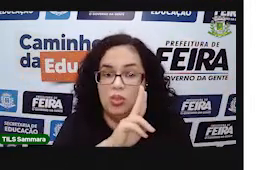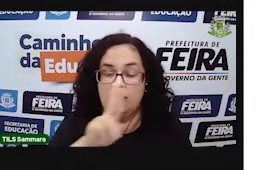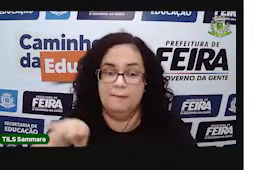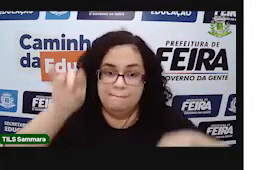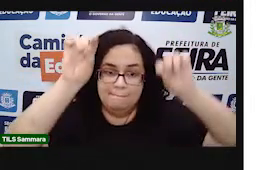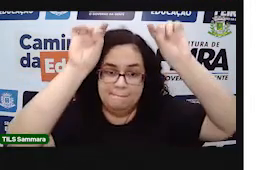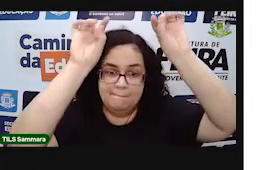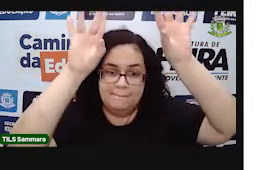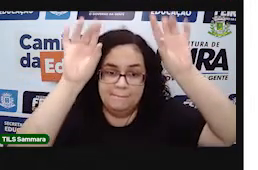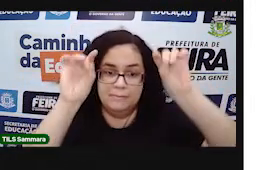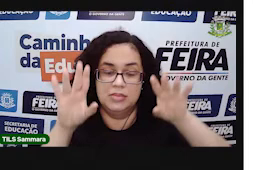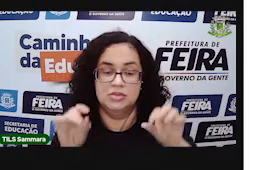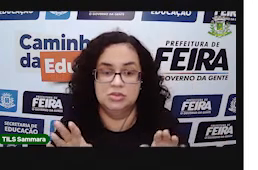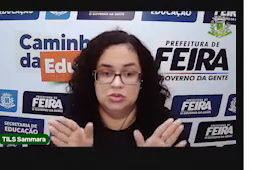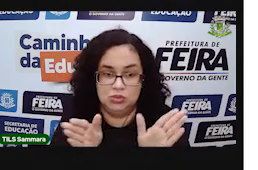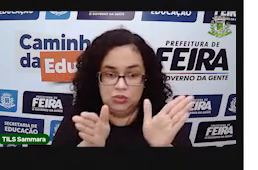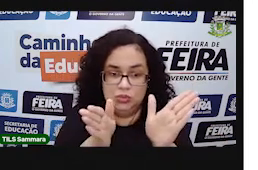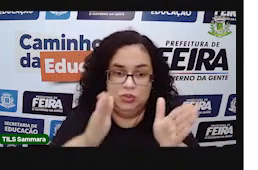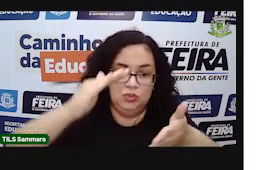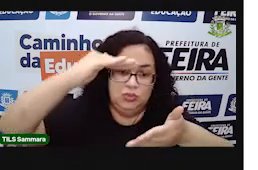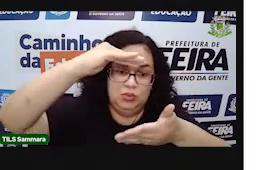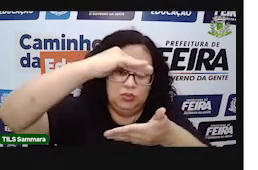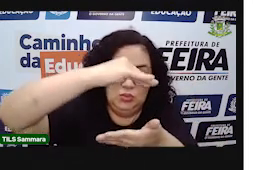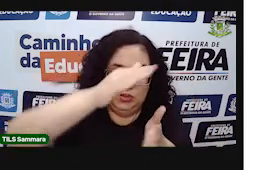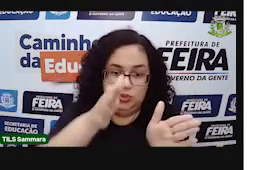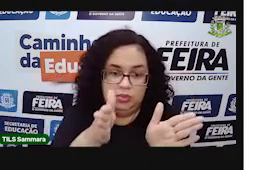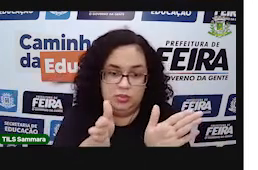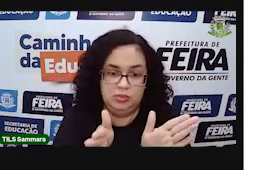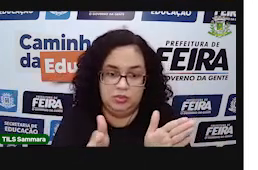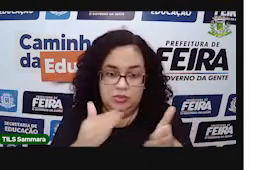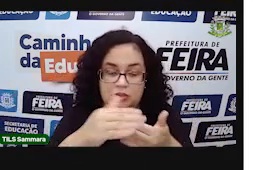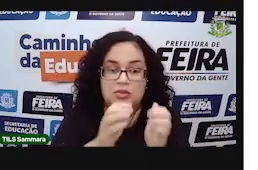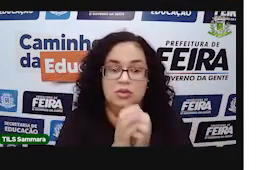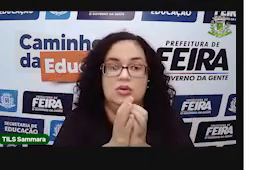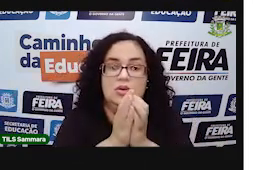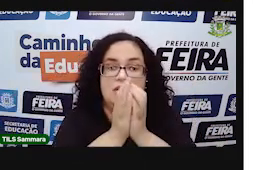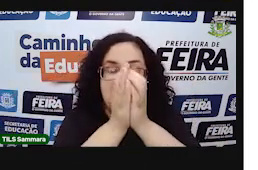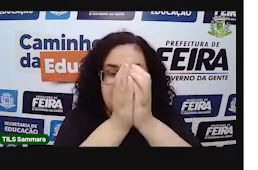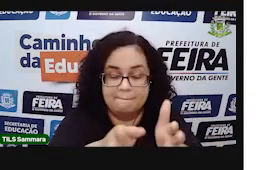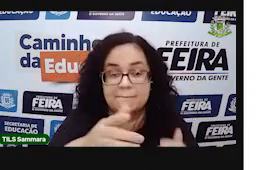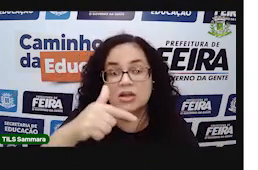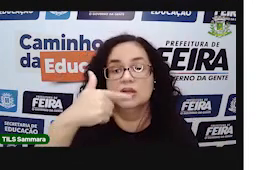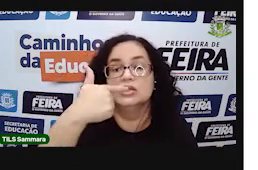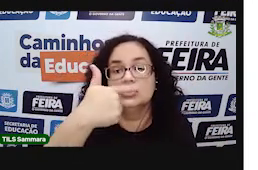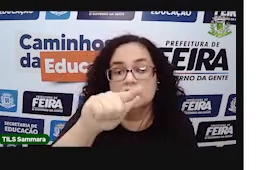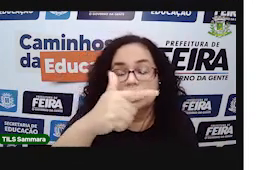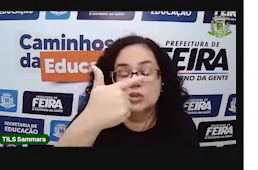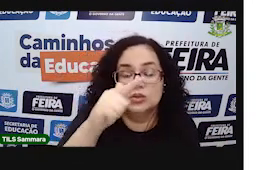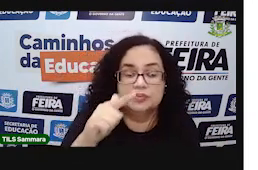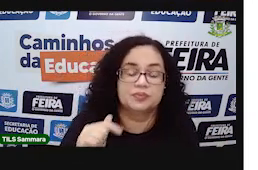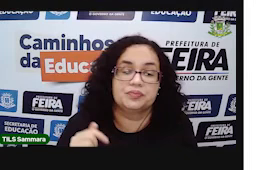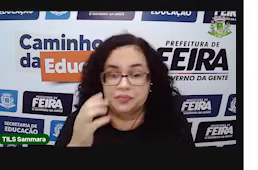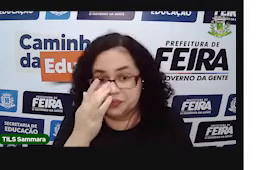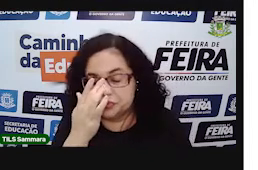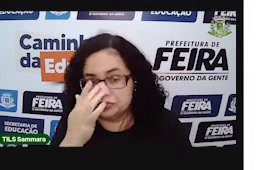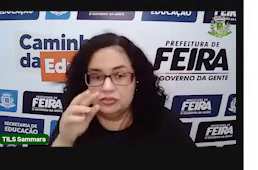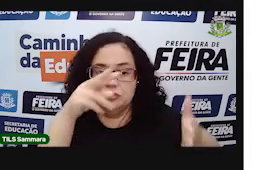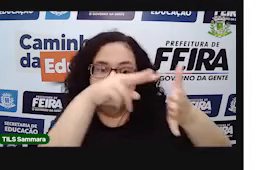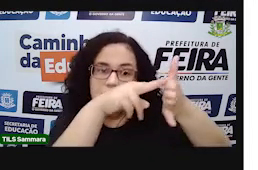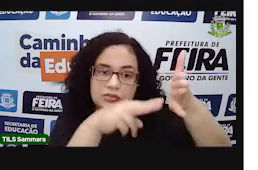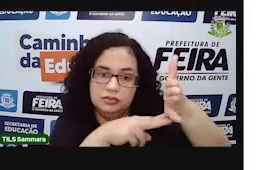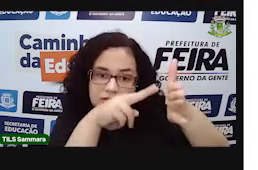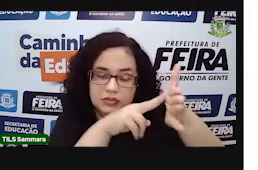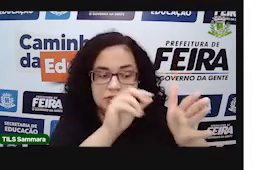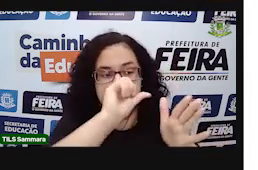conhece com um nome especial chamado de cubo. É o dadinho lá do jogo do Ludo. E tem outros.